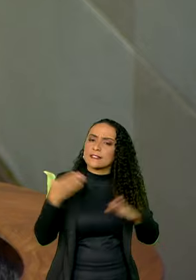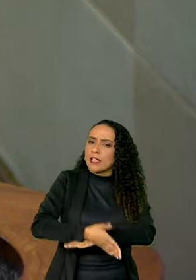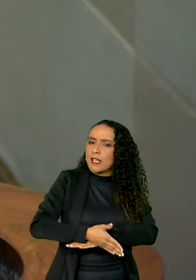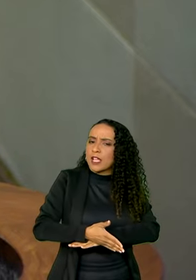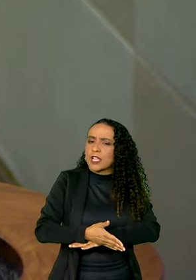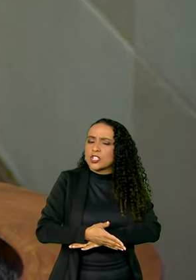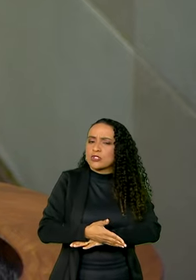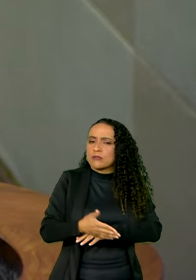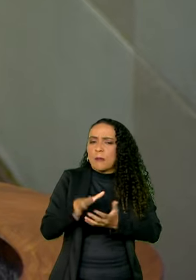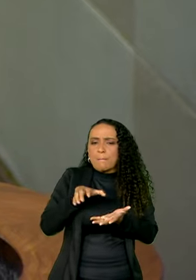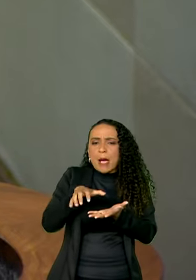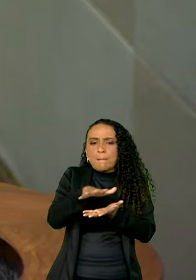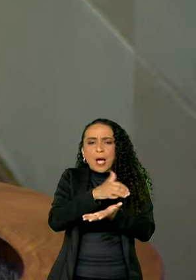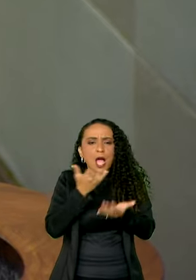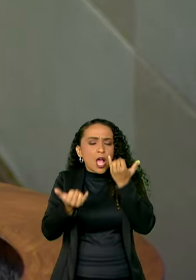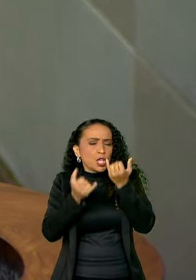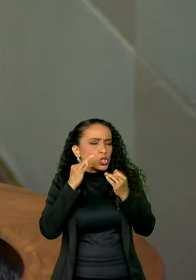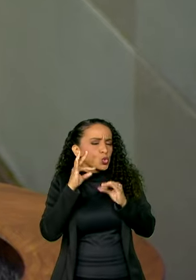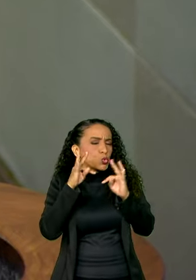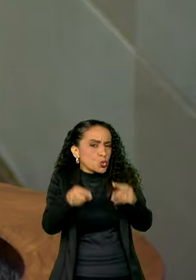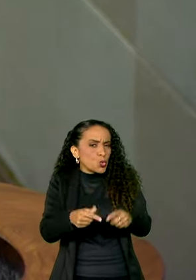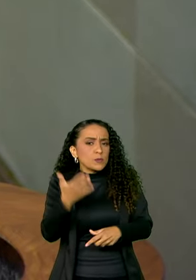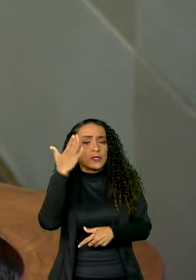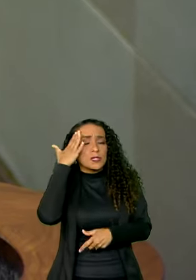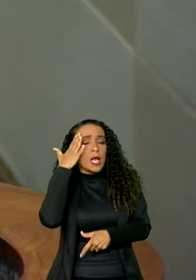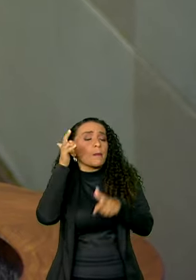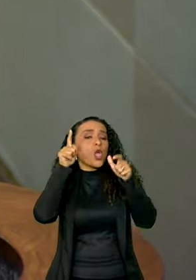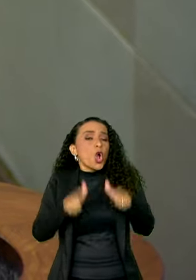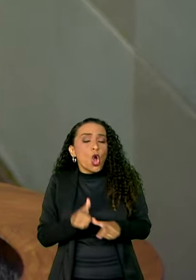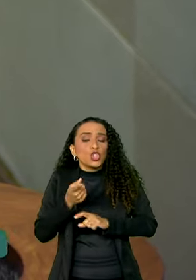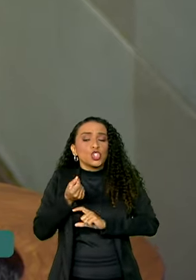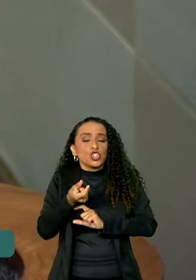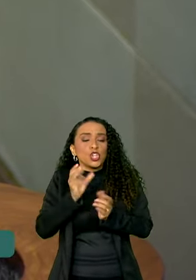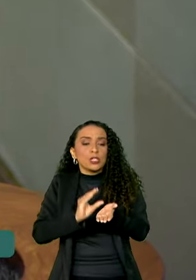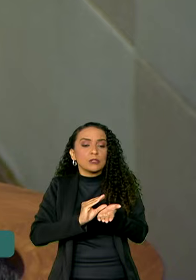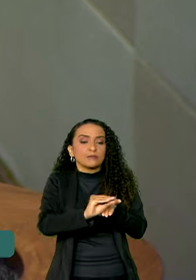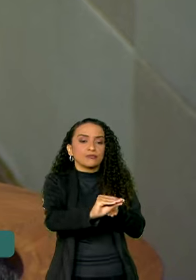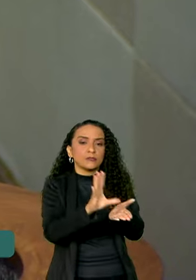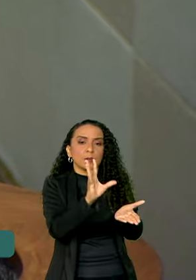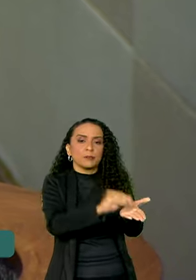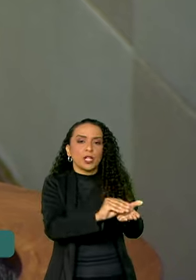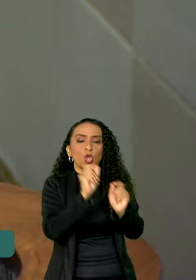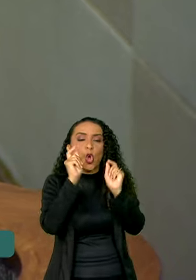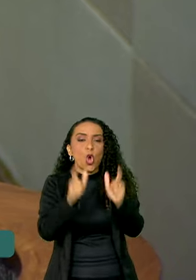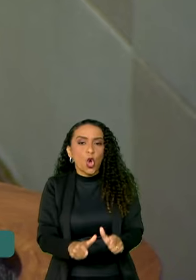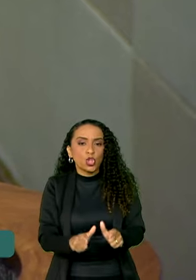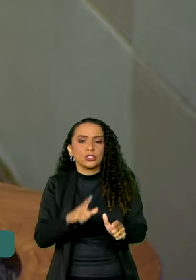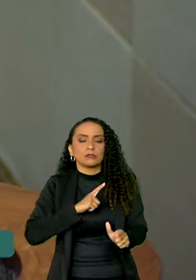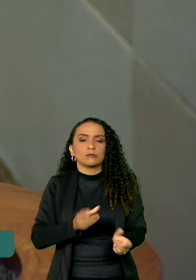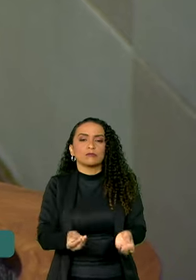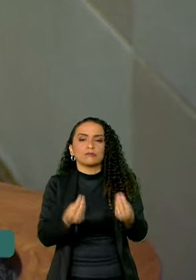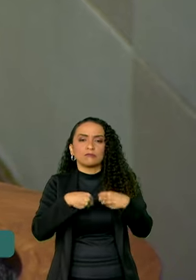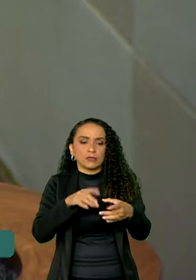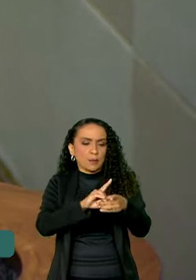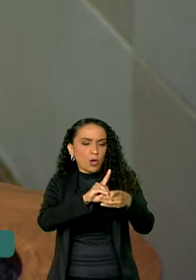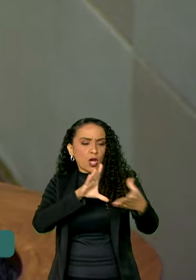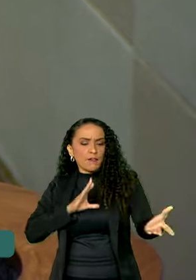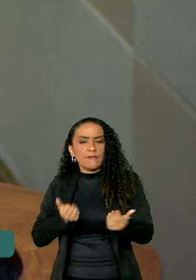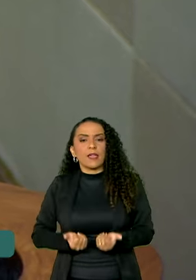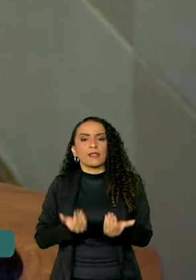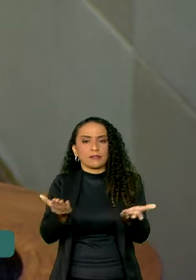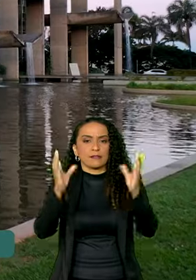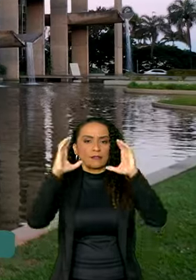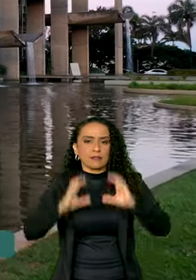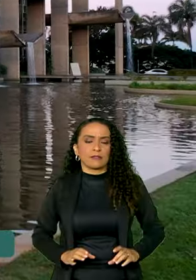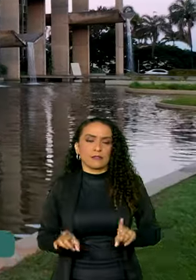a dados, se a gente sabe aonde os recursos são aplicados, a gente traz democracia, a gente traz